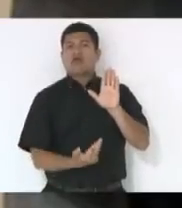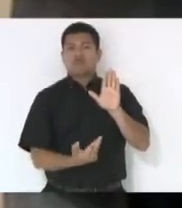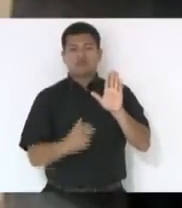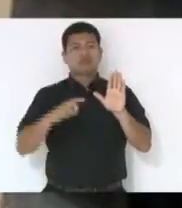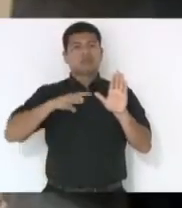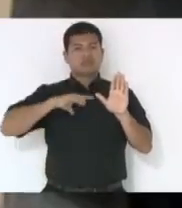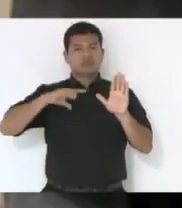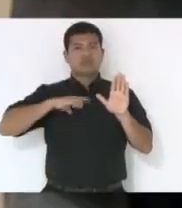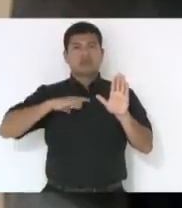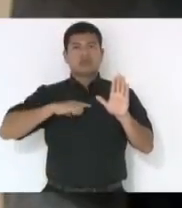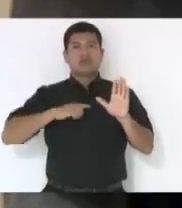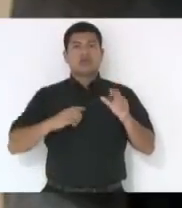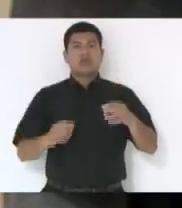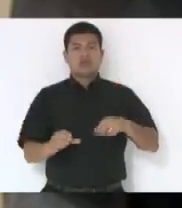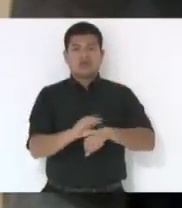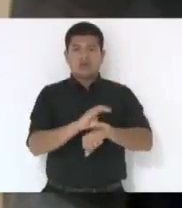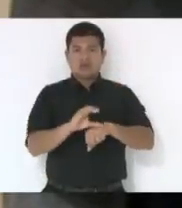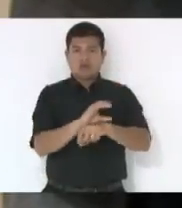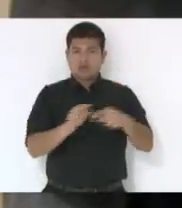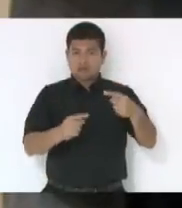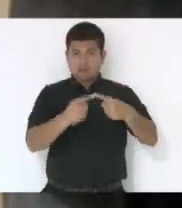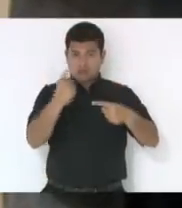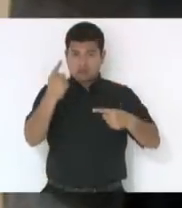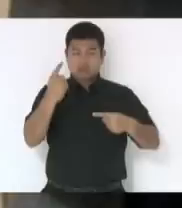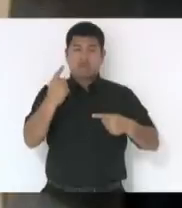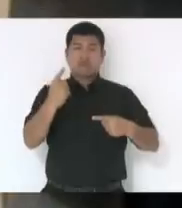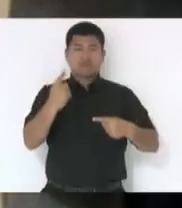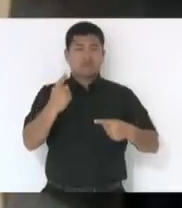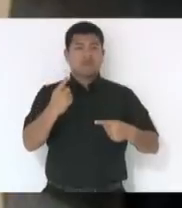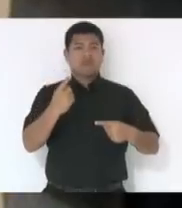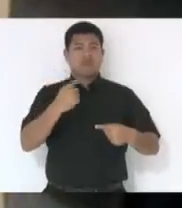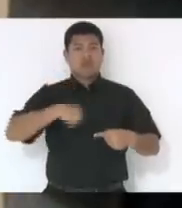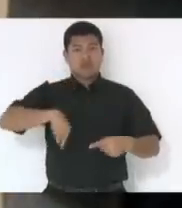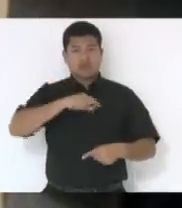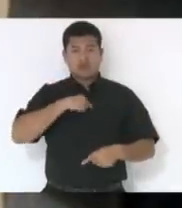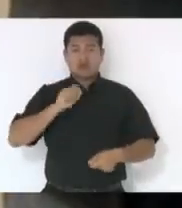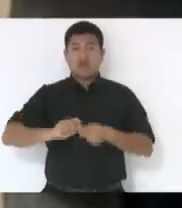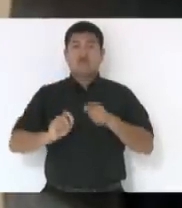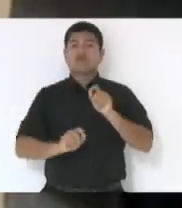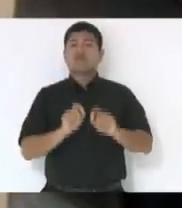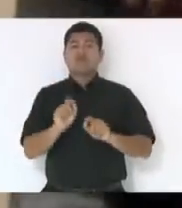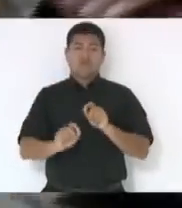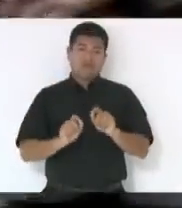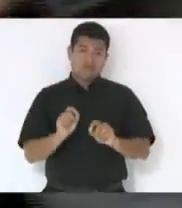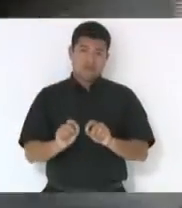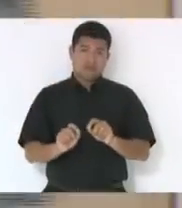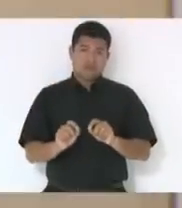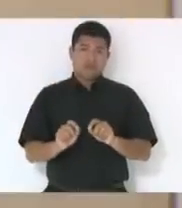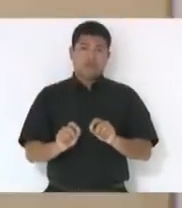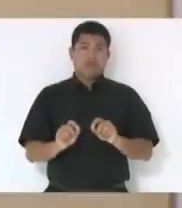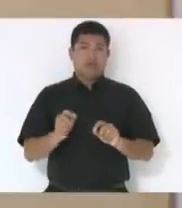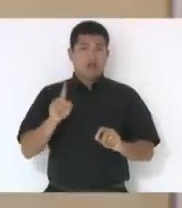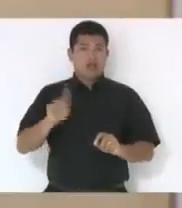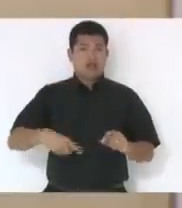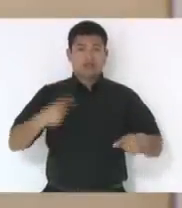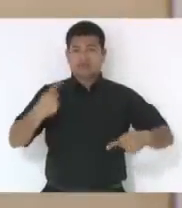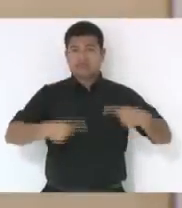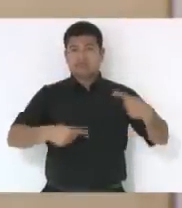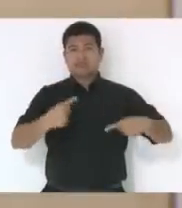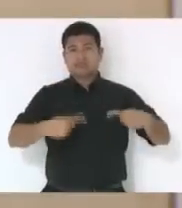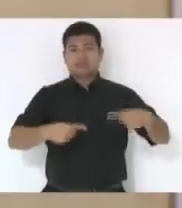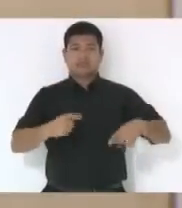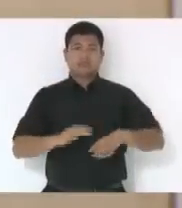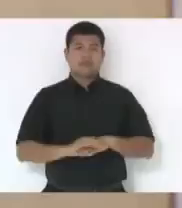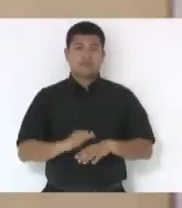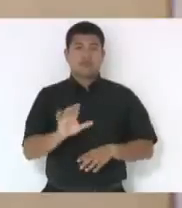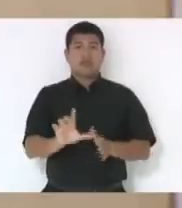inconstitucionalidade. O que nós estamos fazendo é colocar em debate. Mas, antes de